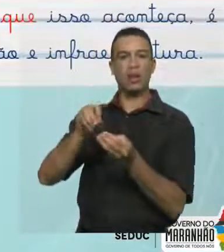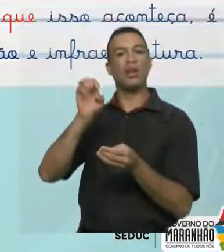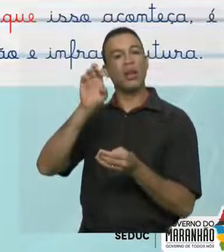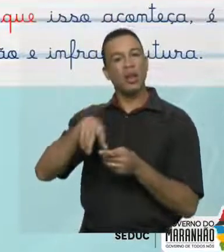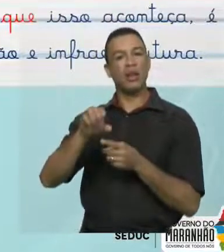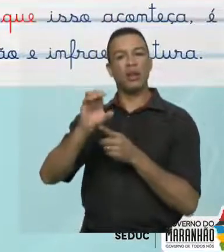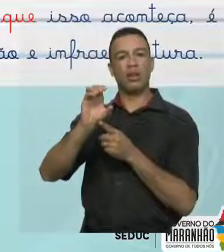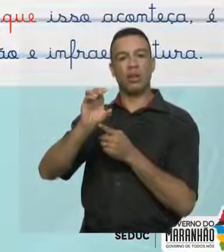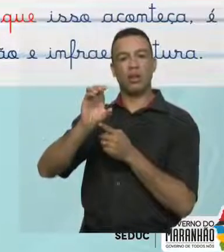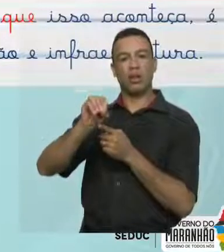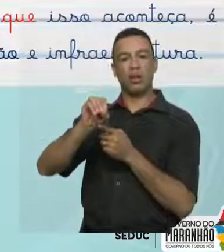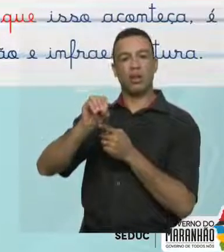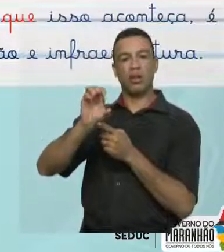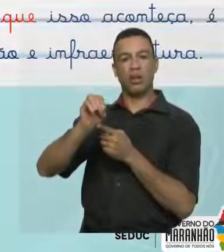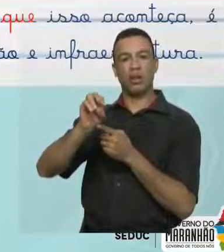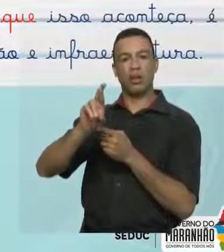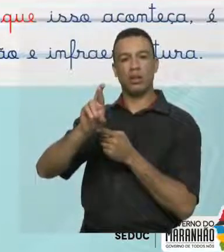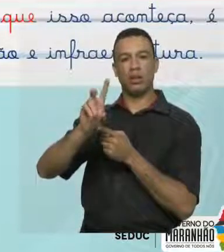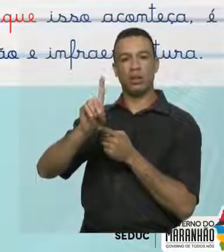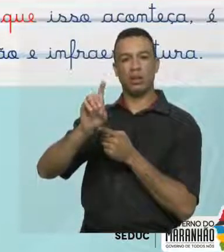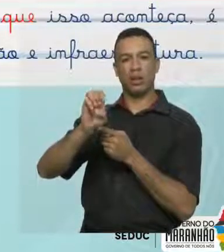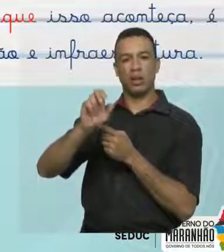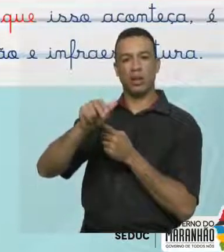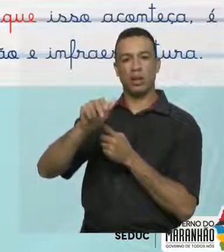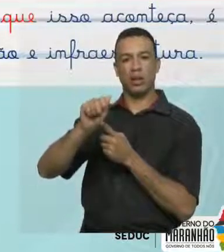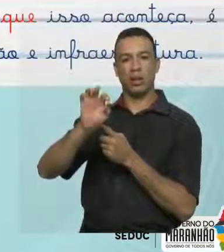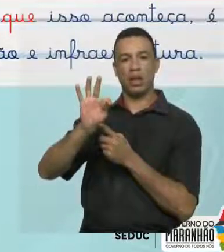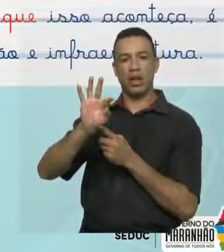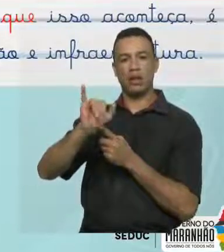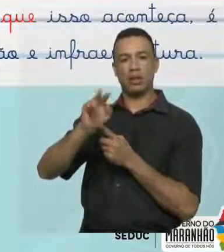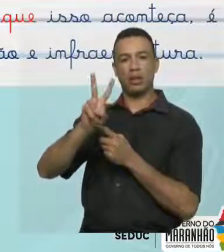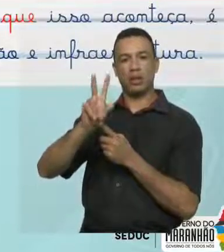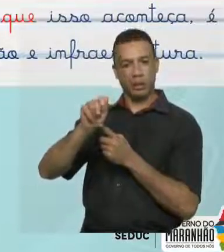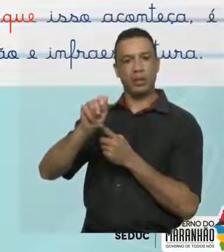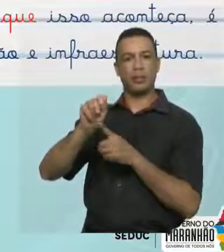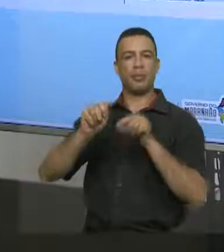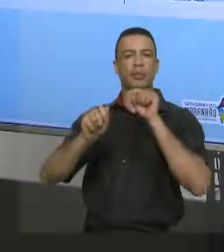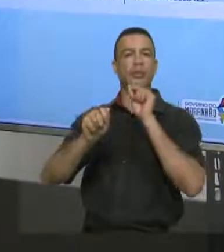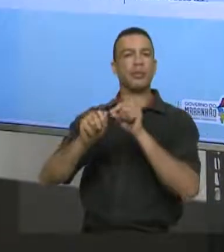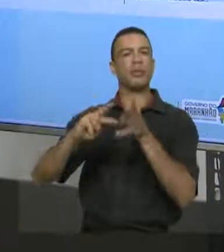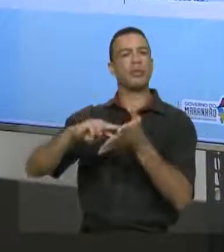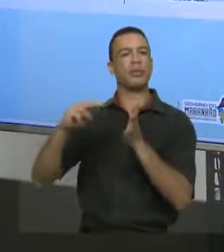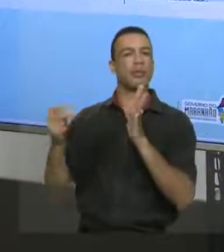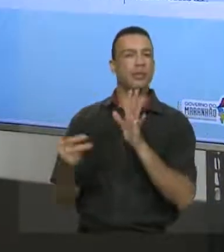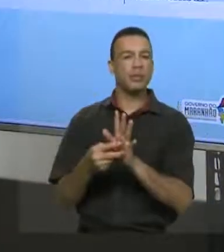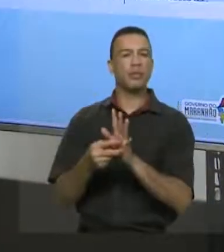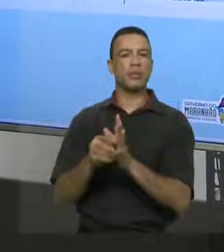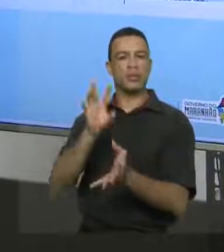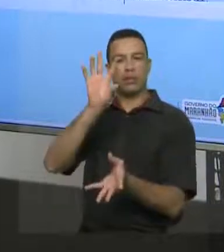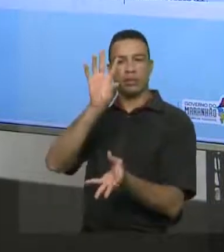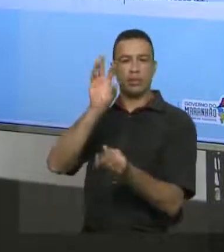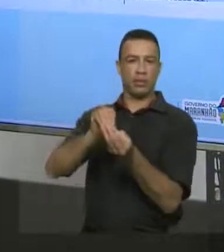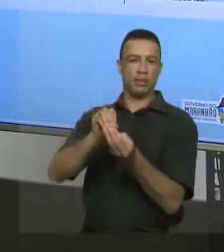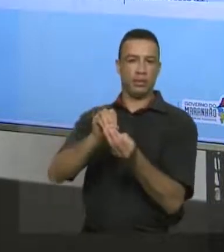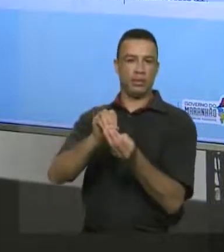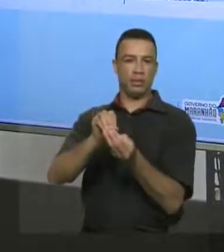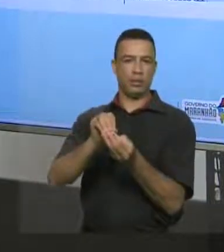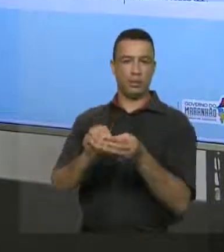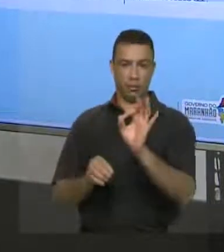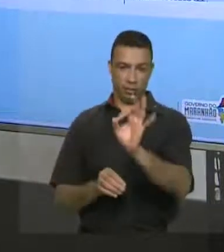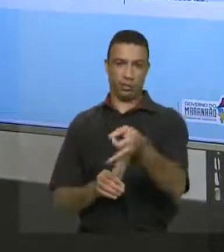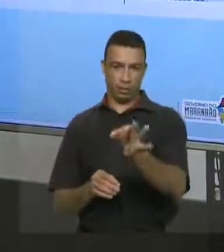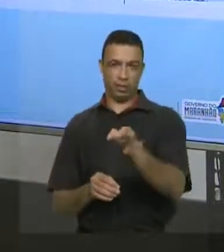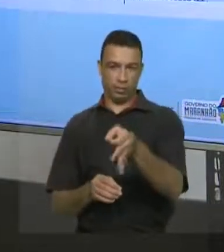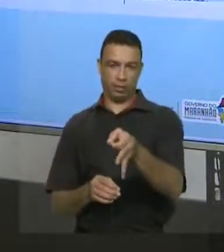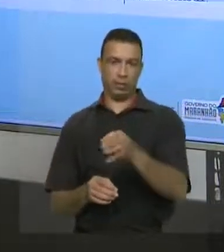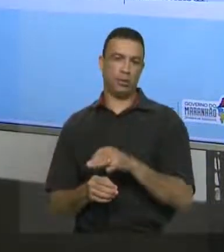Observem como essa oração, ela estabelece com as reflexões anteriores uma relação de conclusão, certo? Ou